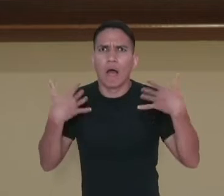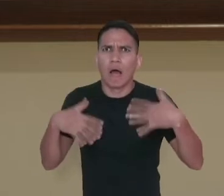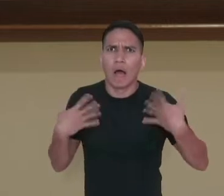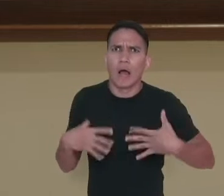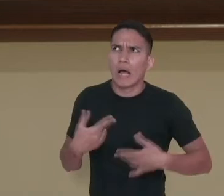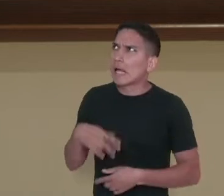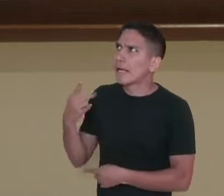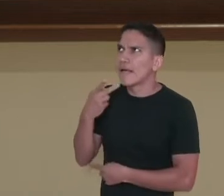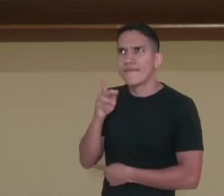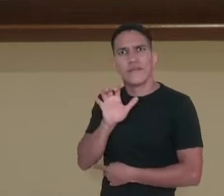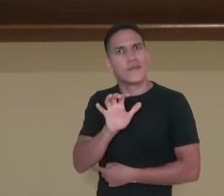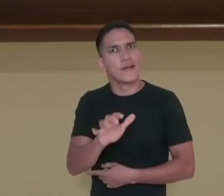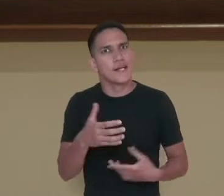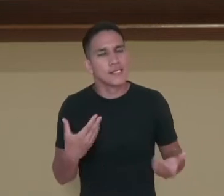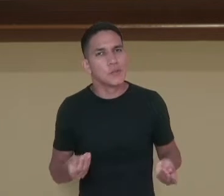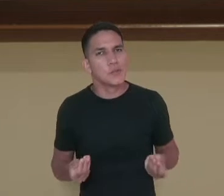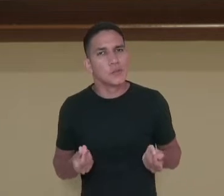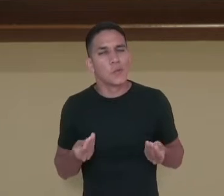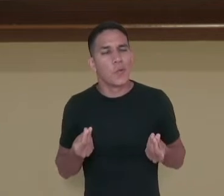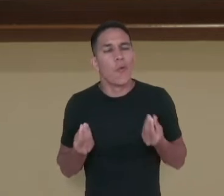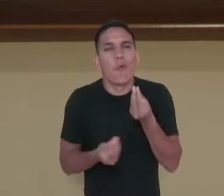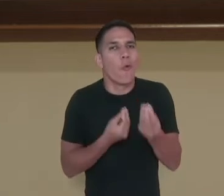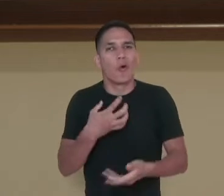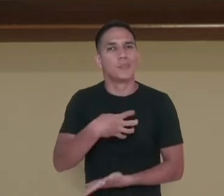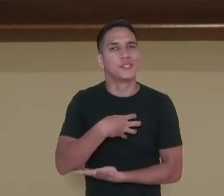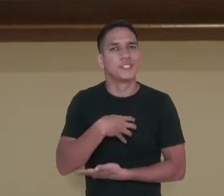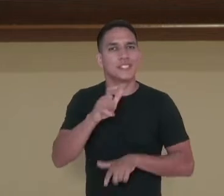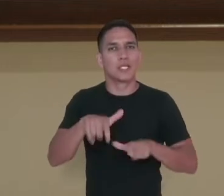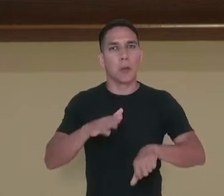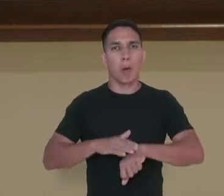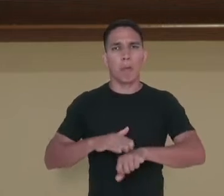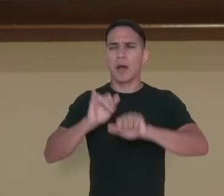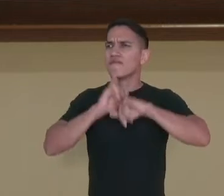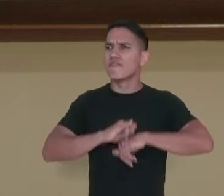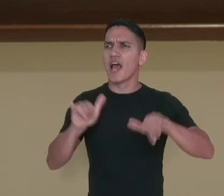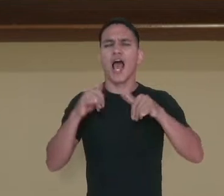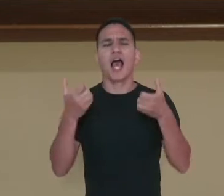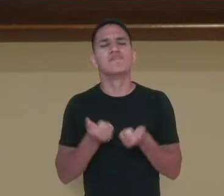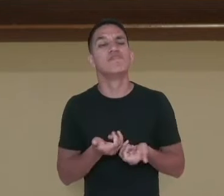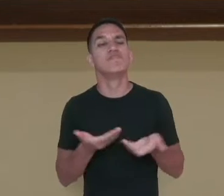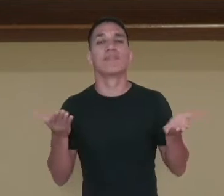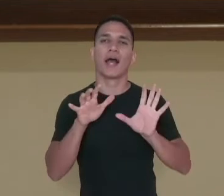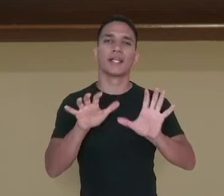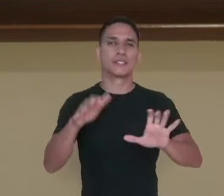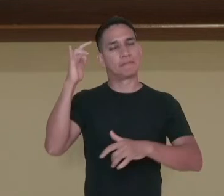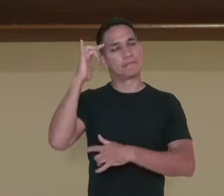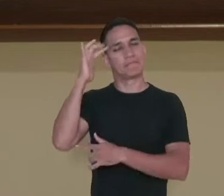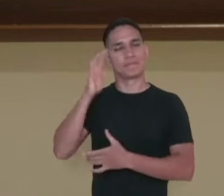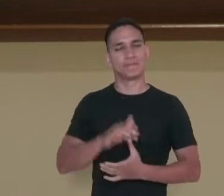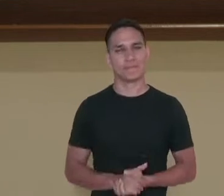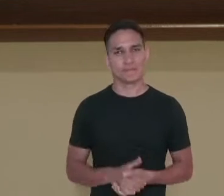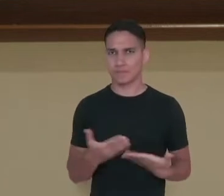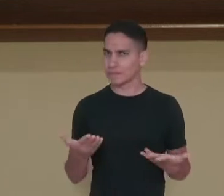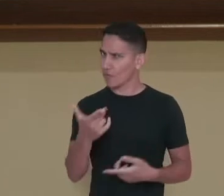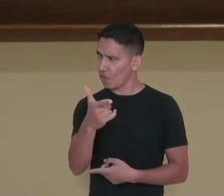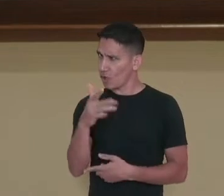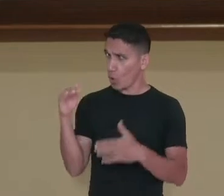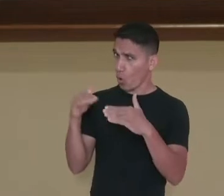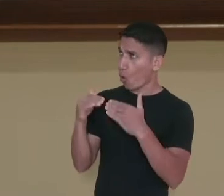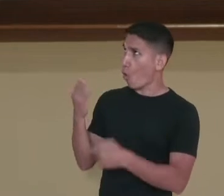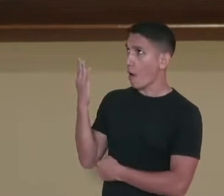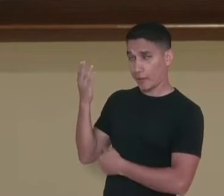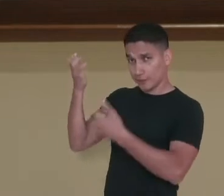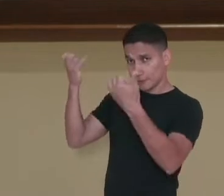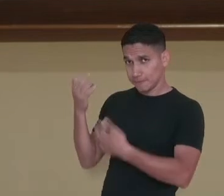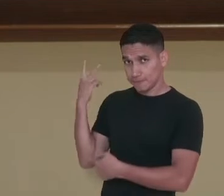na época em que o Hornbostel chegou a dizer, declarar este pensamento. Será que você concorda com este